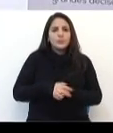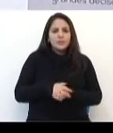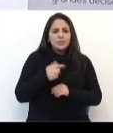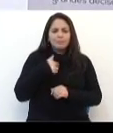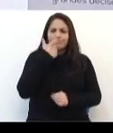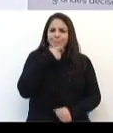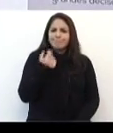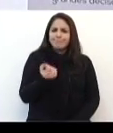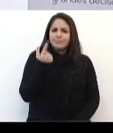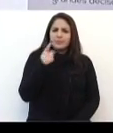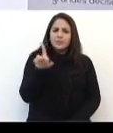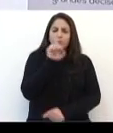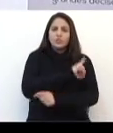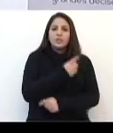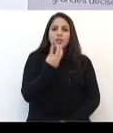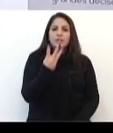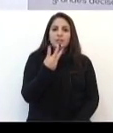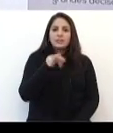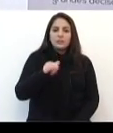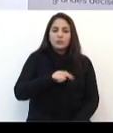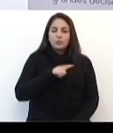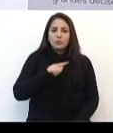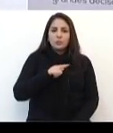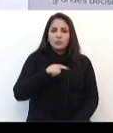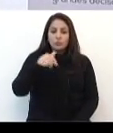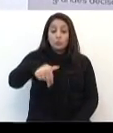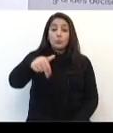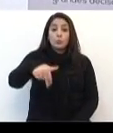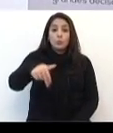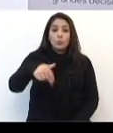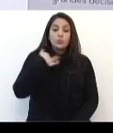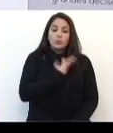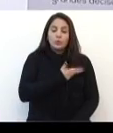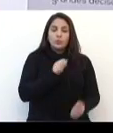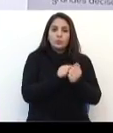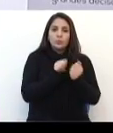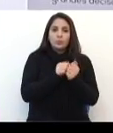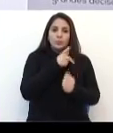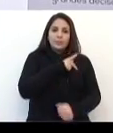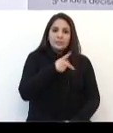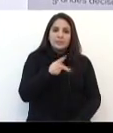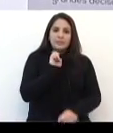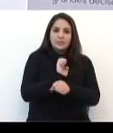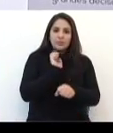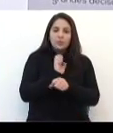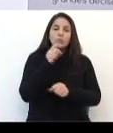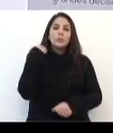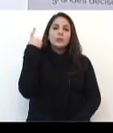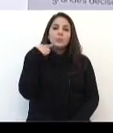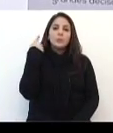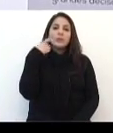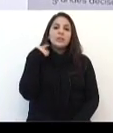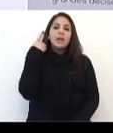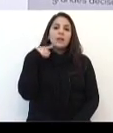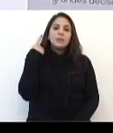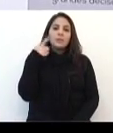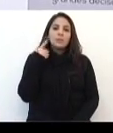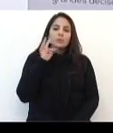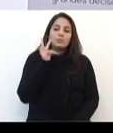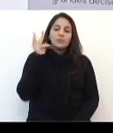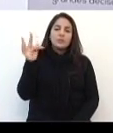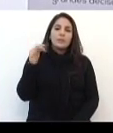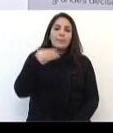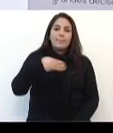bastante estranheza é que no dia 3 de junho, a gente esteve junto ao presidente estadual, o nosso deputado federal Marquesan Júnior,